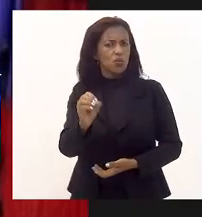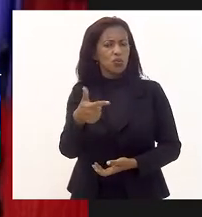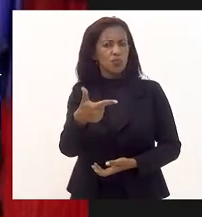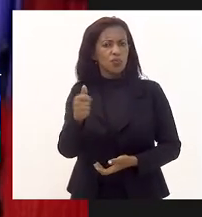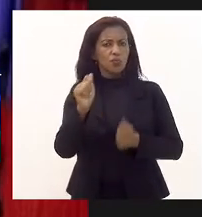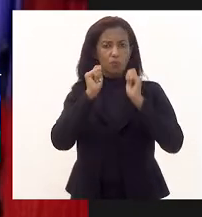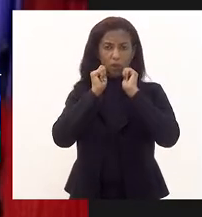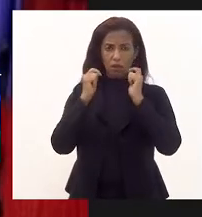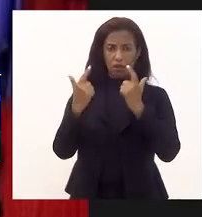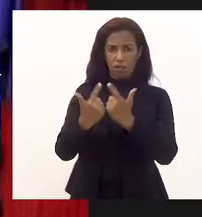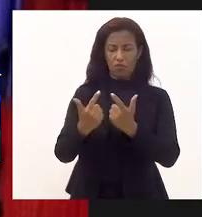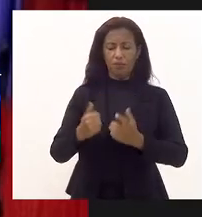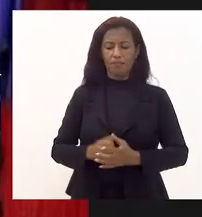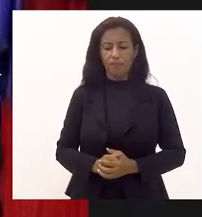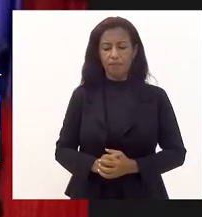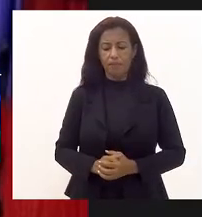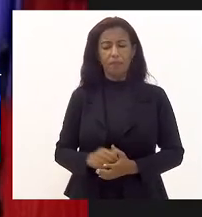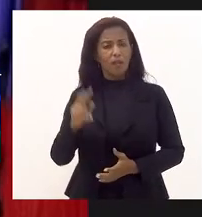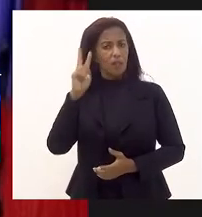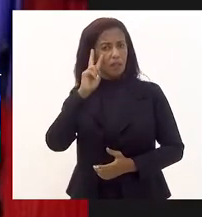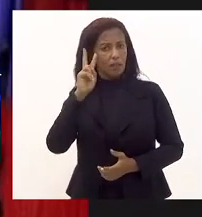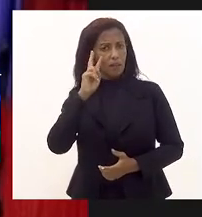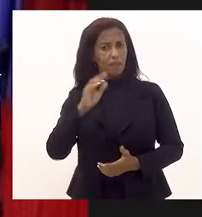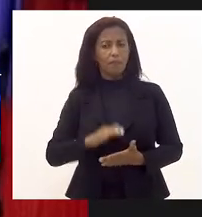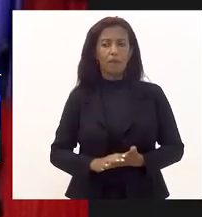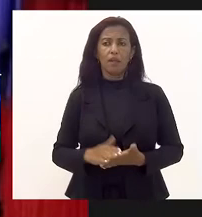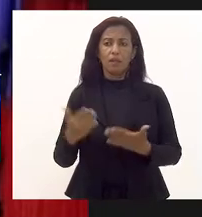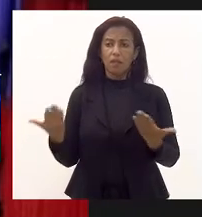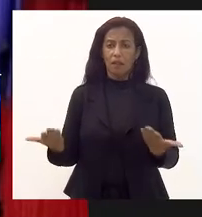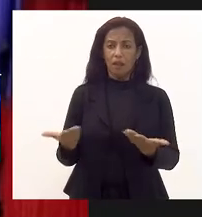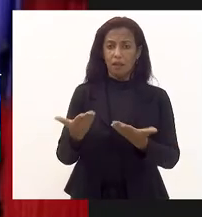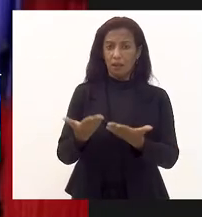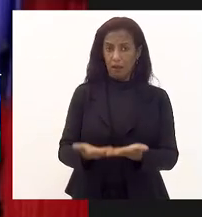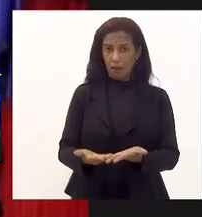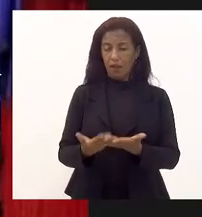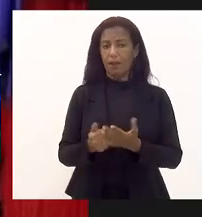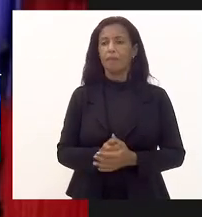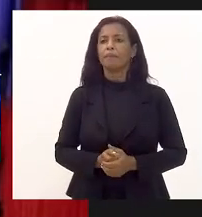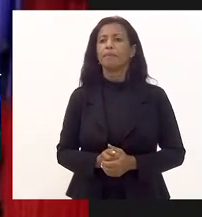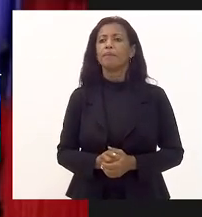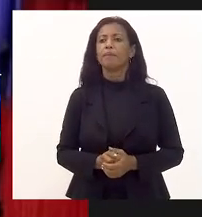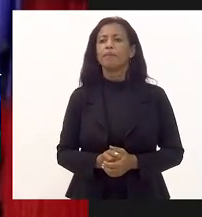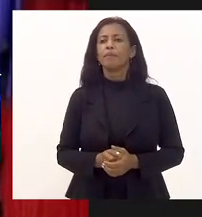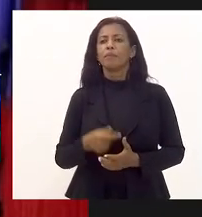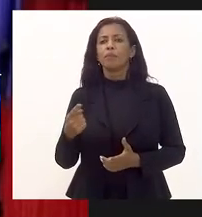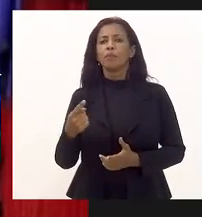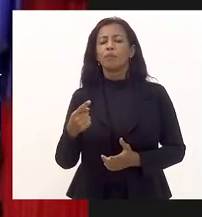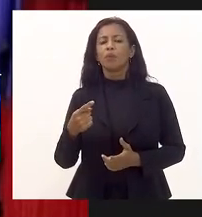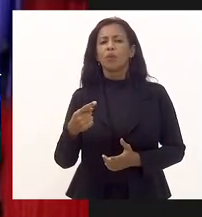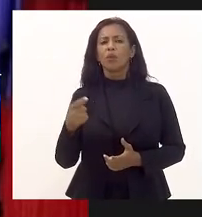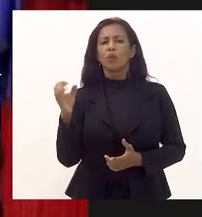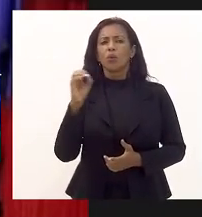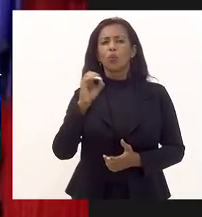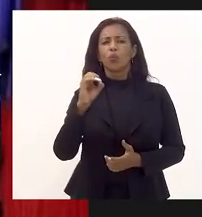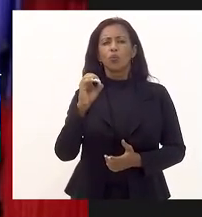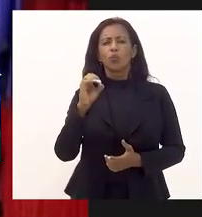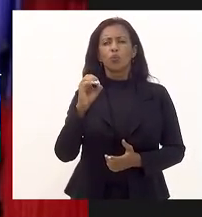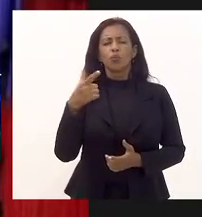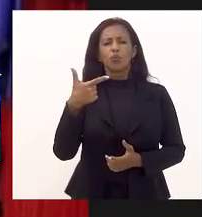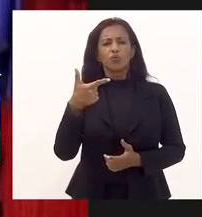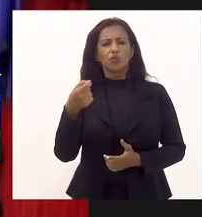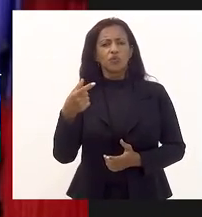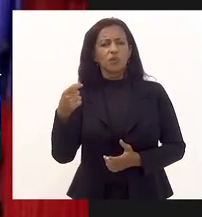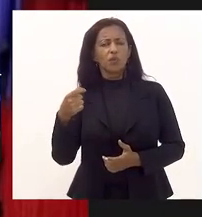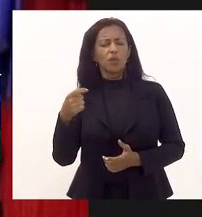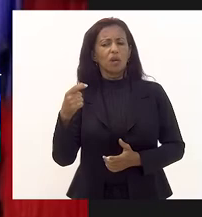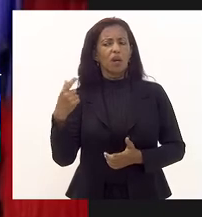Assembleia Legislativa. Vale ressaltar que o óbito da serpente montana ocorreu em outubro de 2020, portanto, longe de